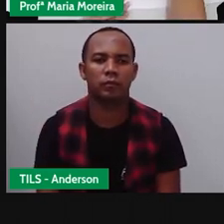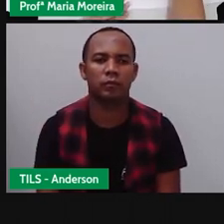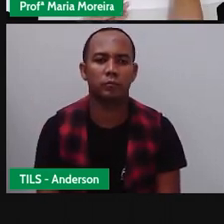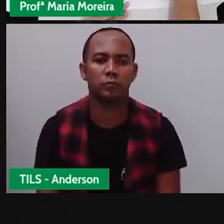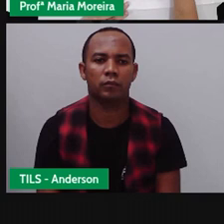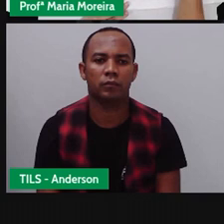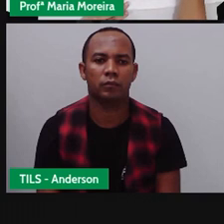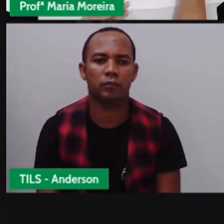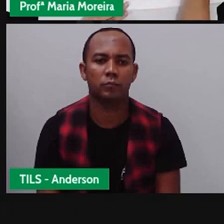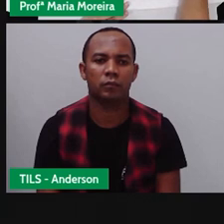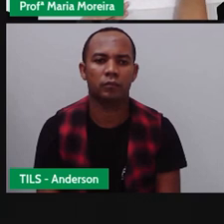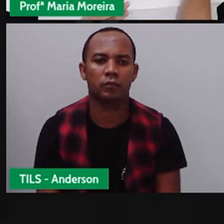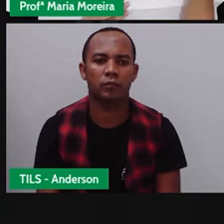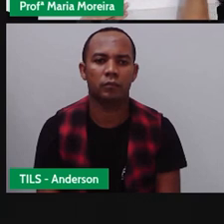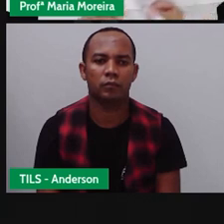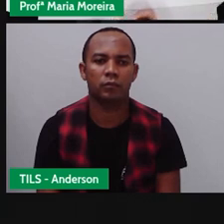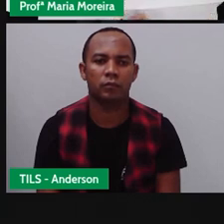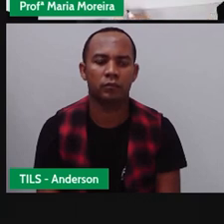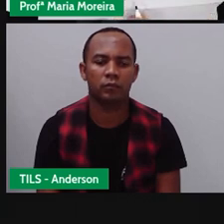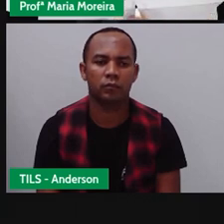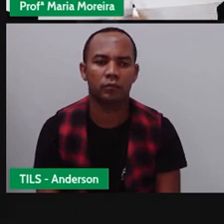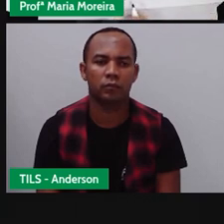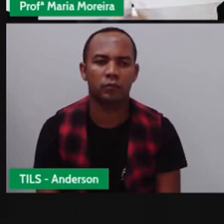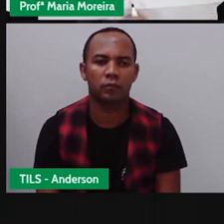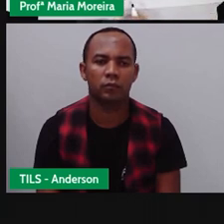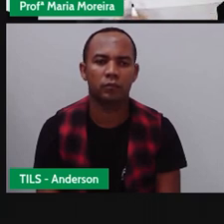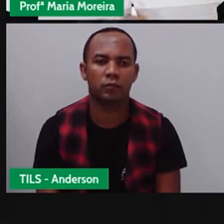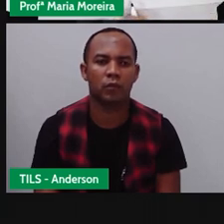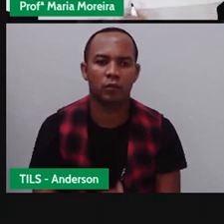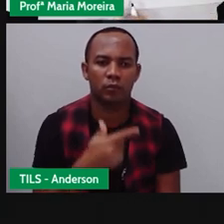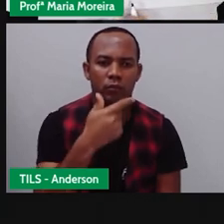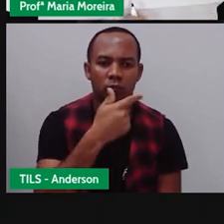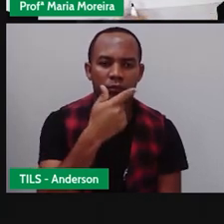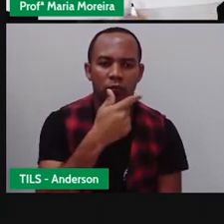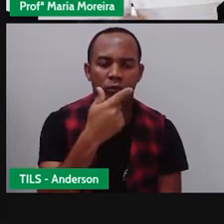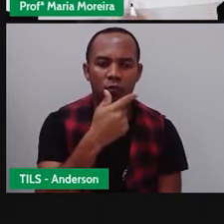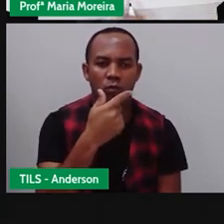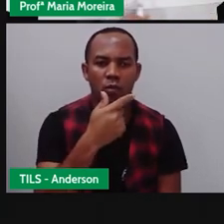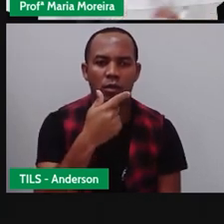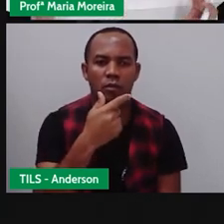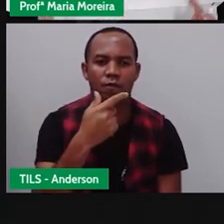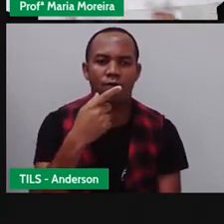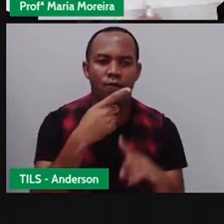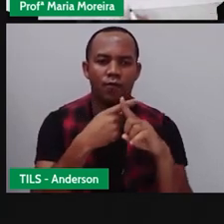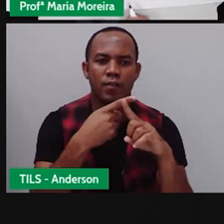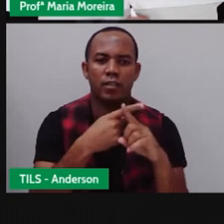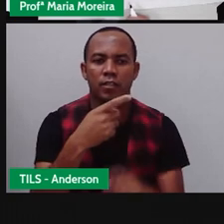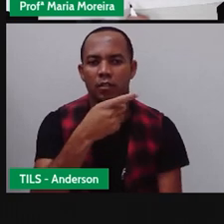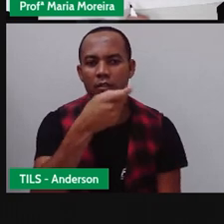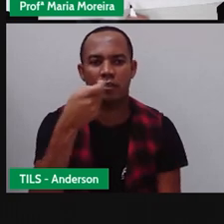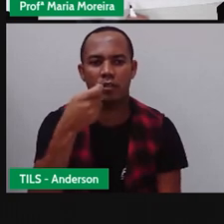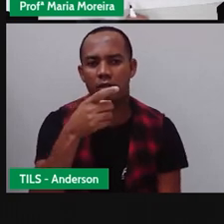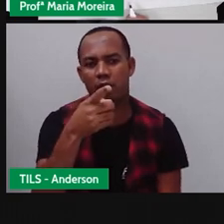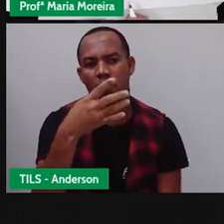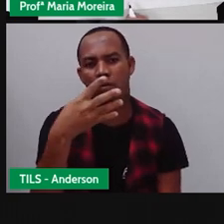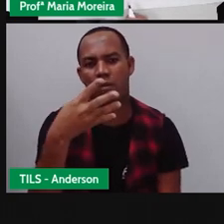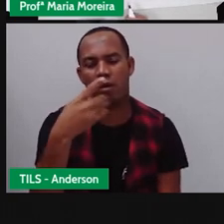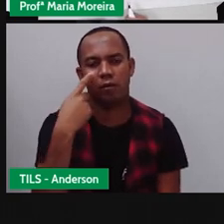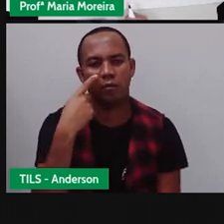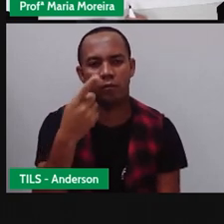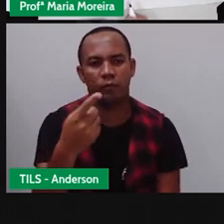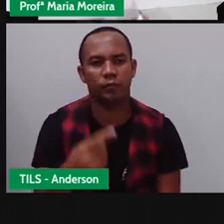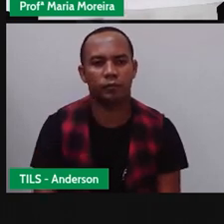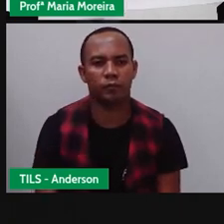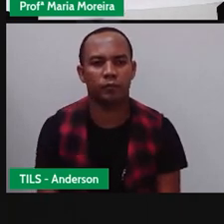Quatro. Olha só. Então, é duas vezes quatro. E qual seria o meu resultado para isso aqui?